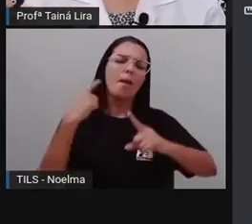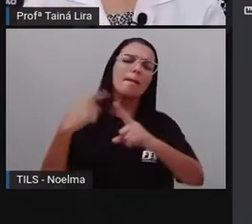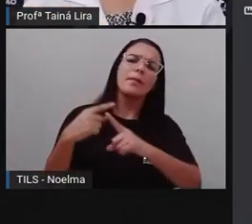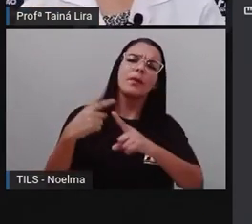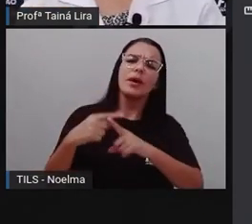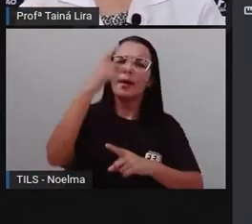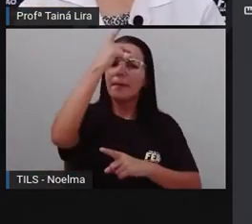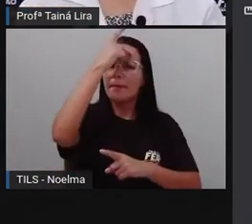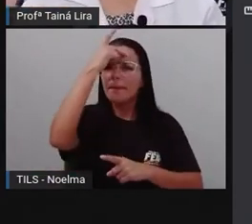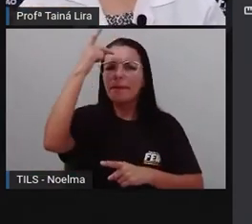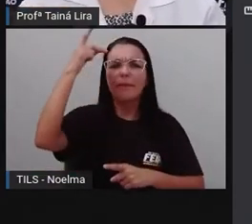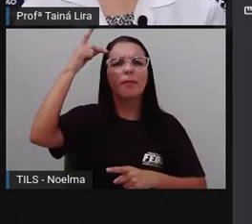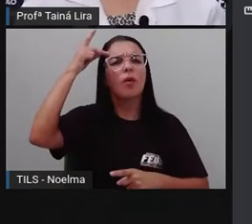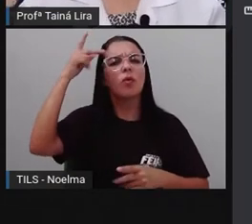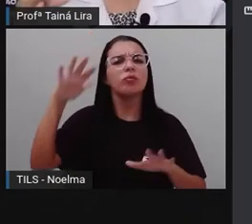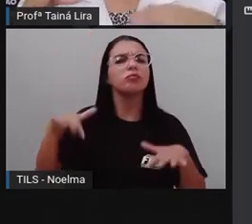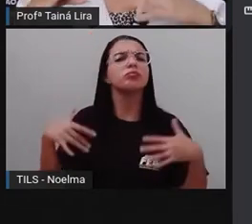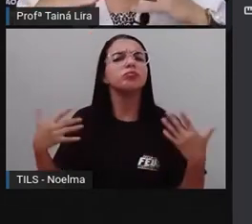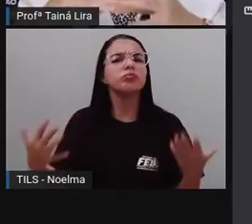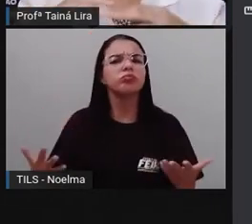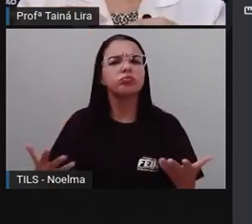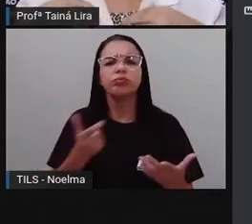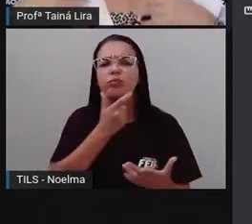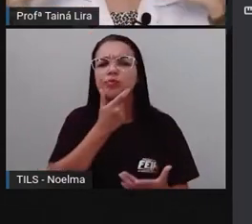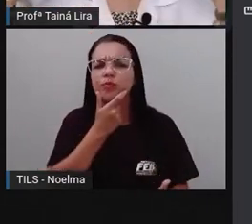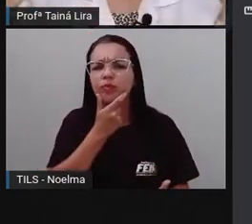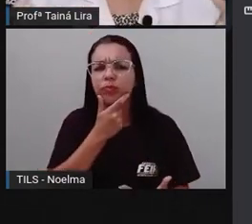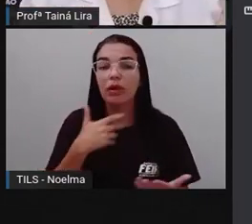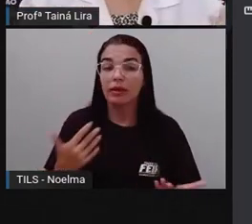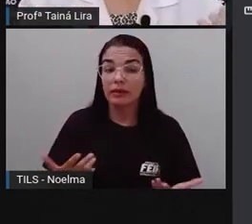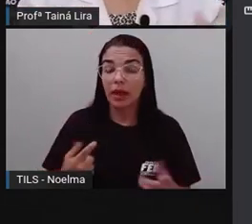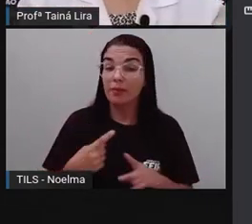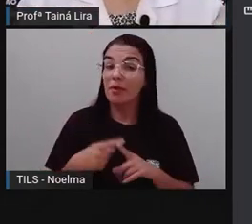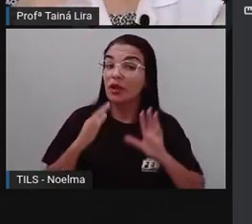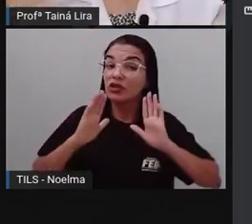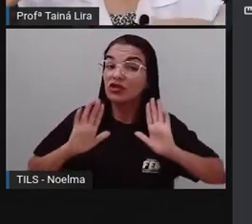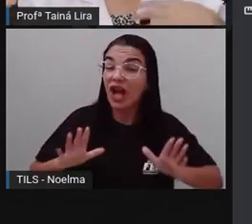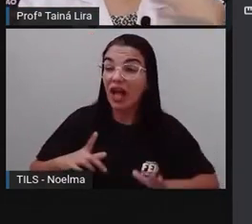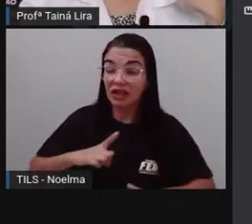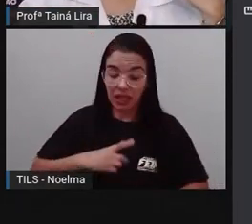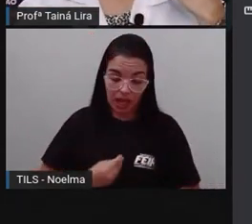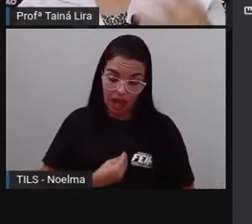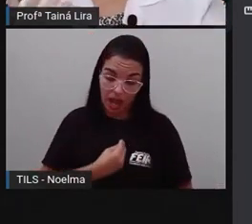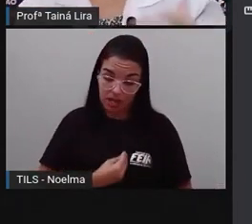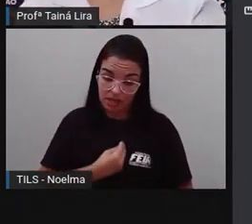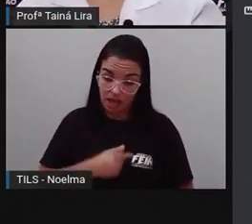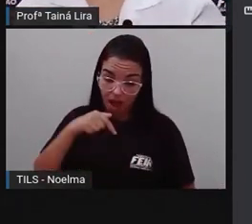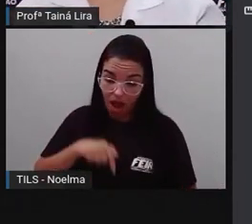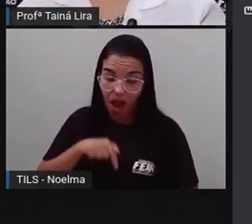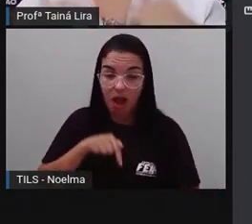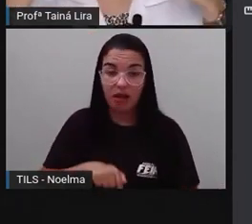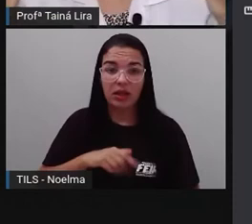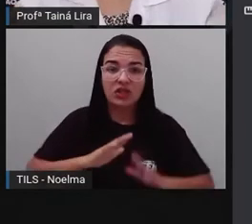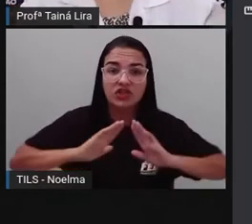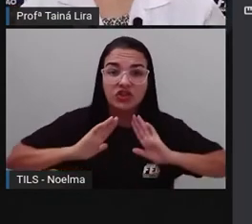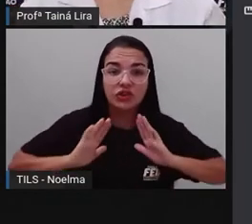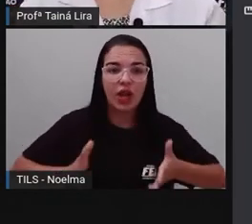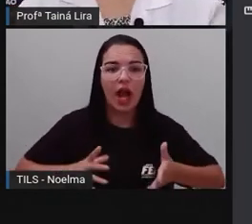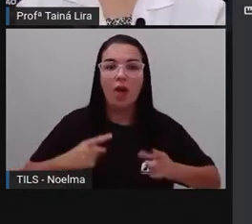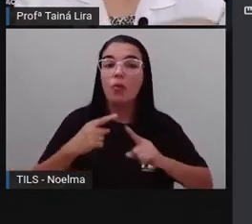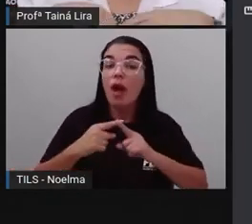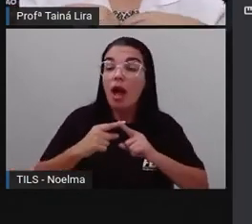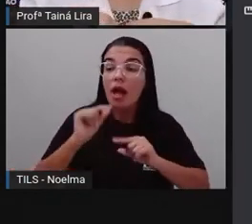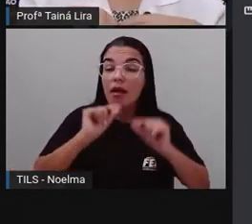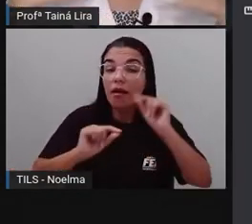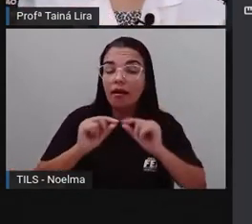povos estrangeiros? Porque nós já tínhamos os povos, né? Um povo que era nativo da Terra, que eram os indígenas.